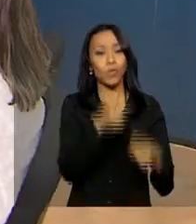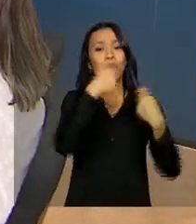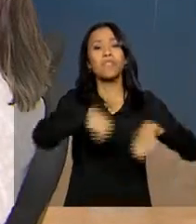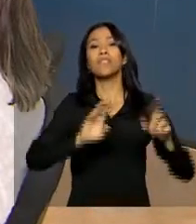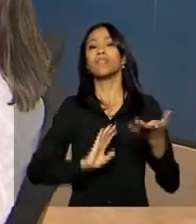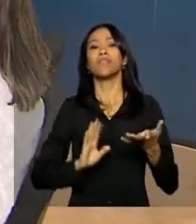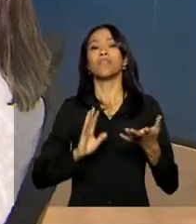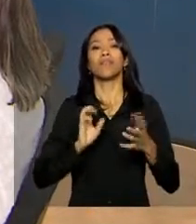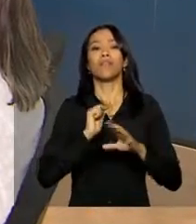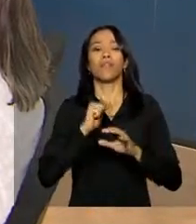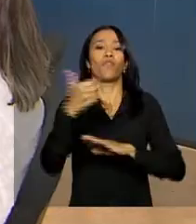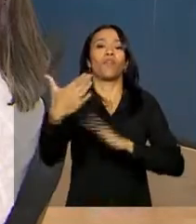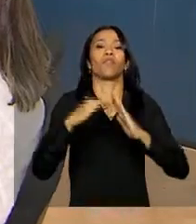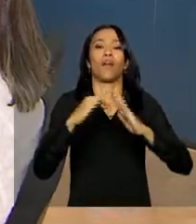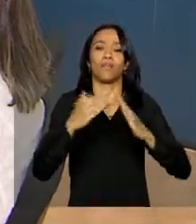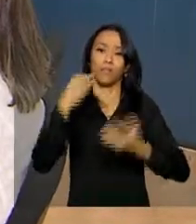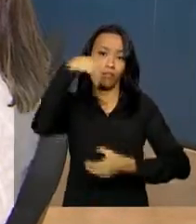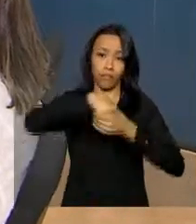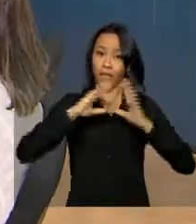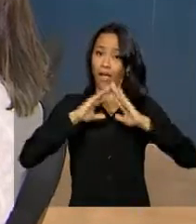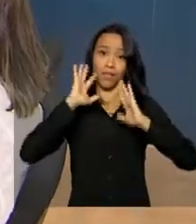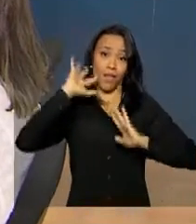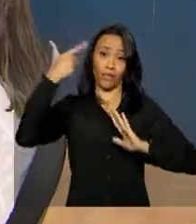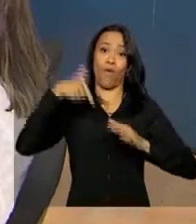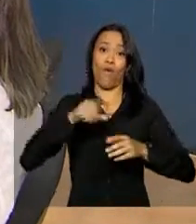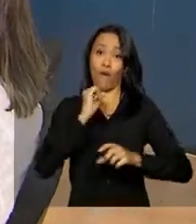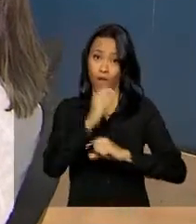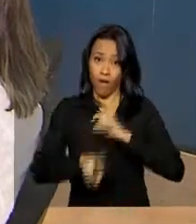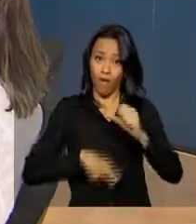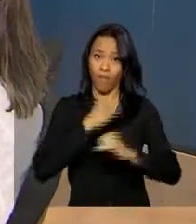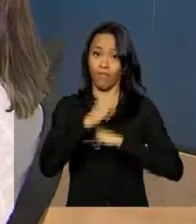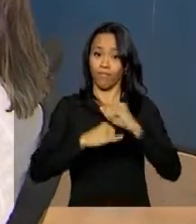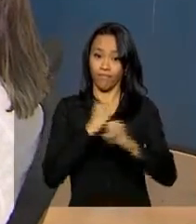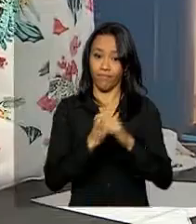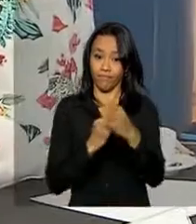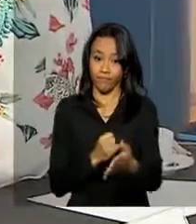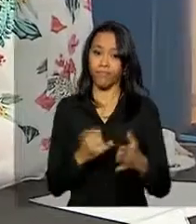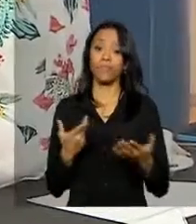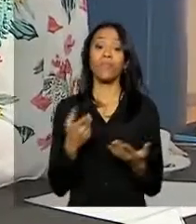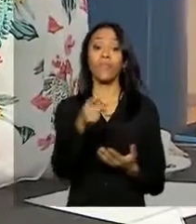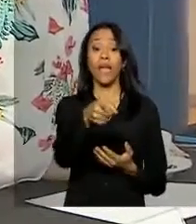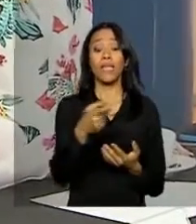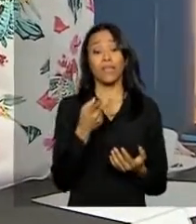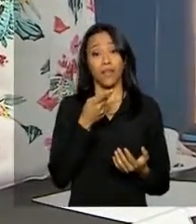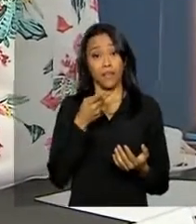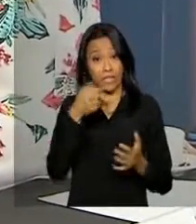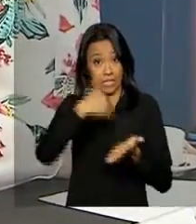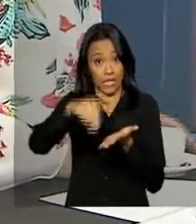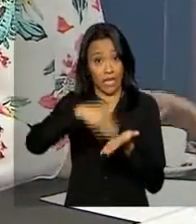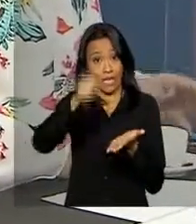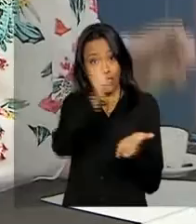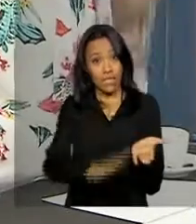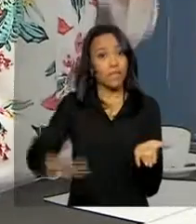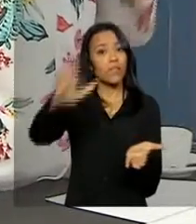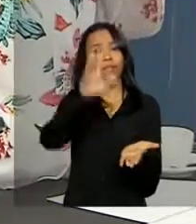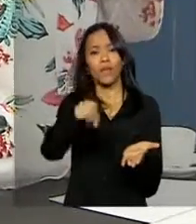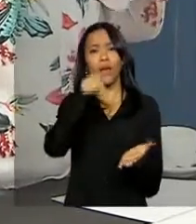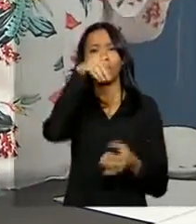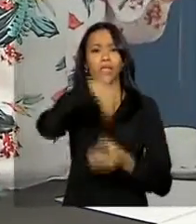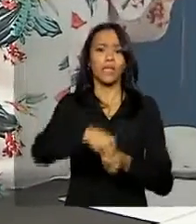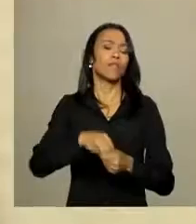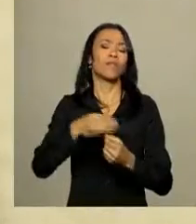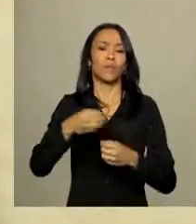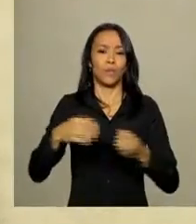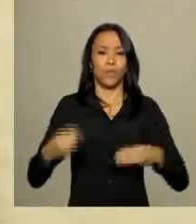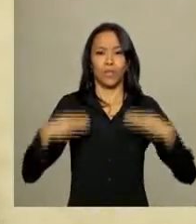casa. Para comemorar os 25 anos de vigência do Código de Defesa do Consumidor, a Secretaria Nacional do Consumidor do Ministério da